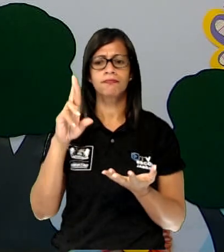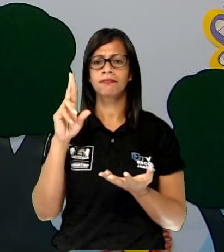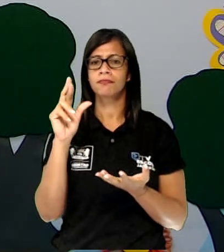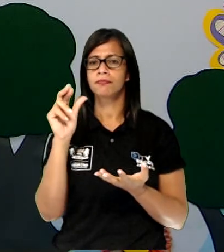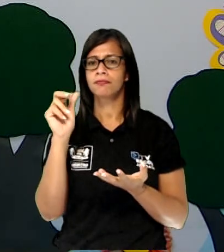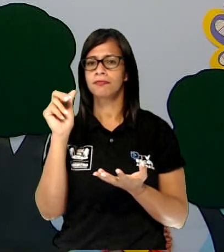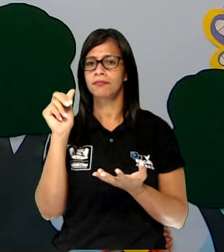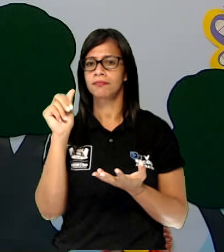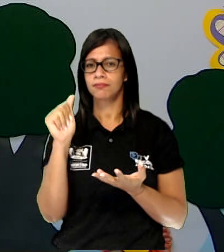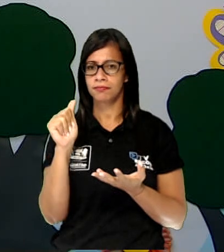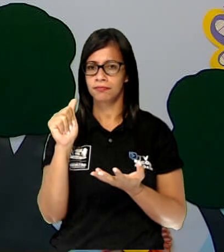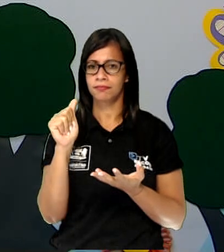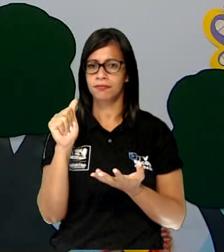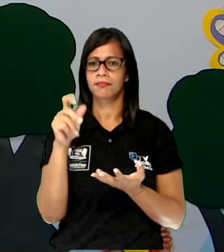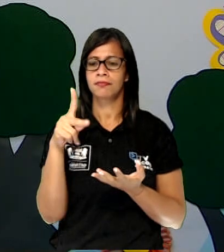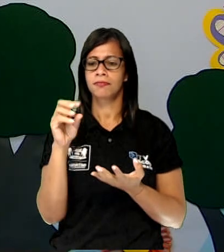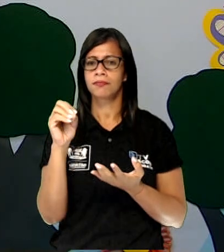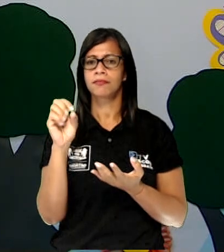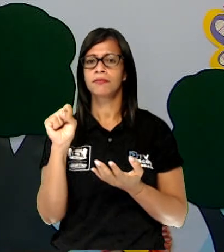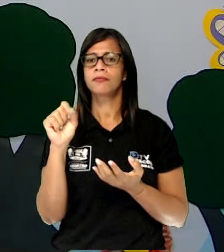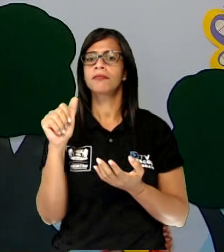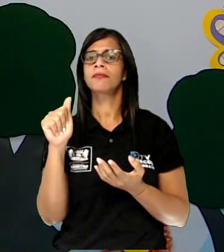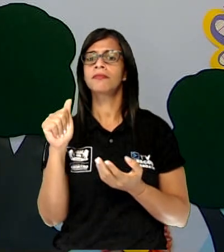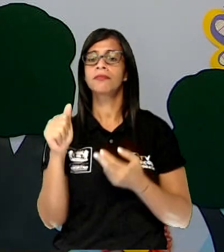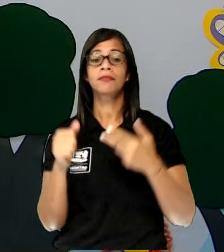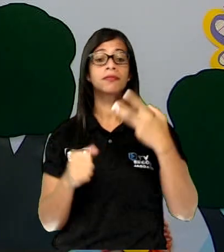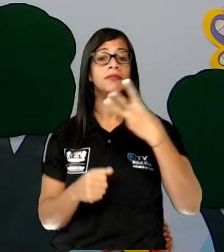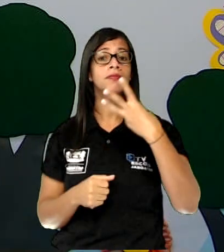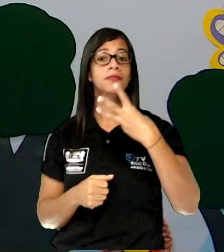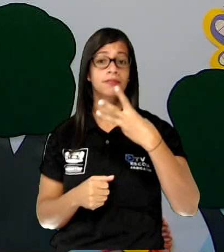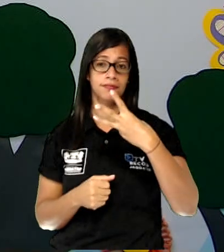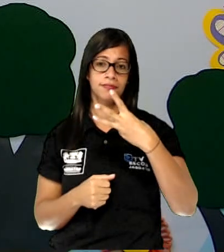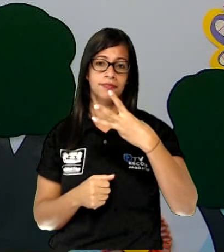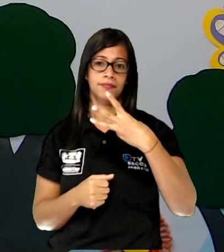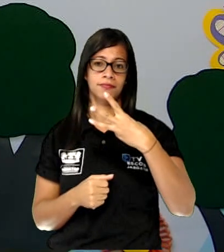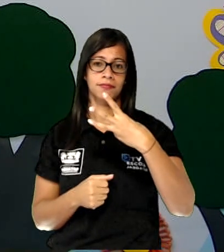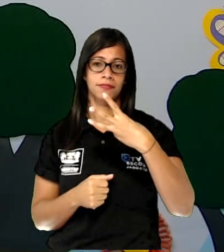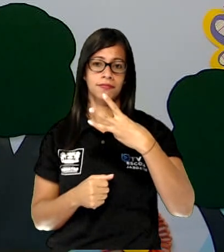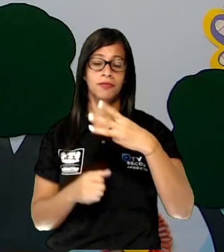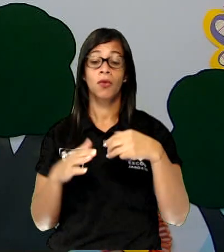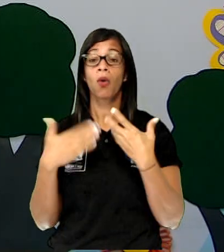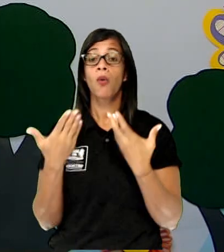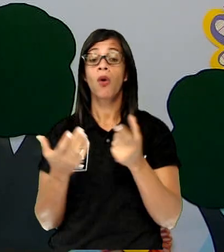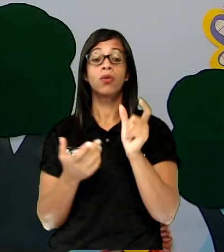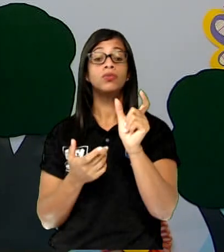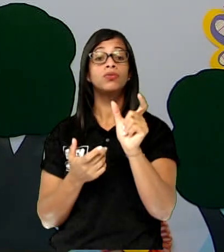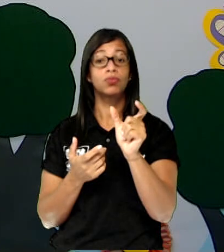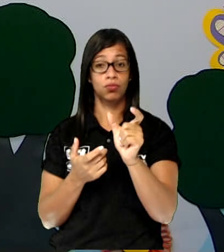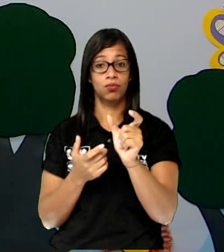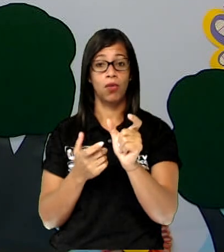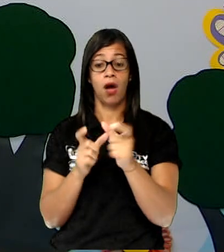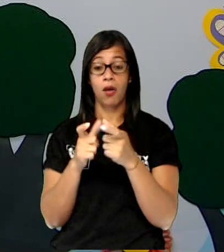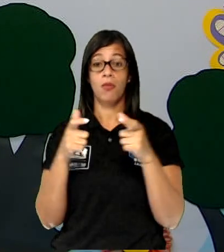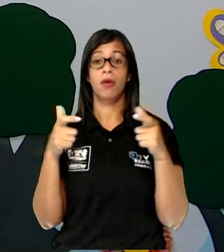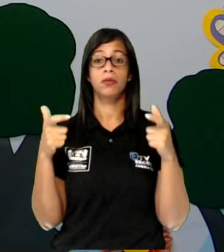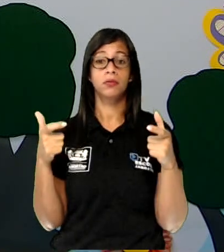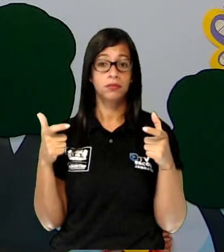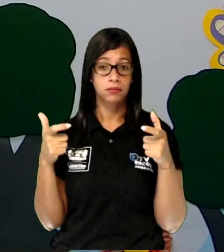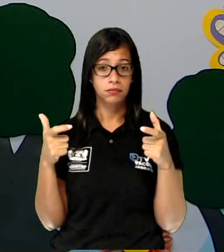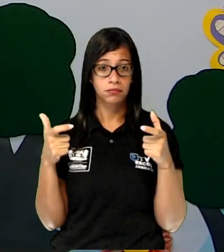Três partezinhas. Qual dessas palavras é maior? Muito bem para quem falou